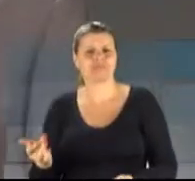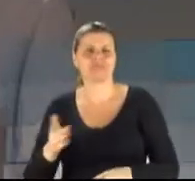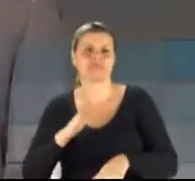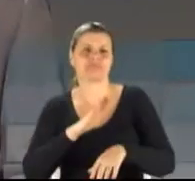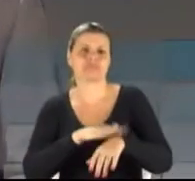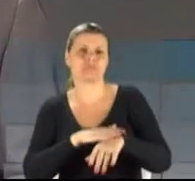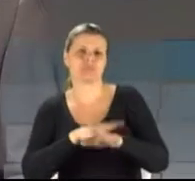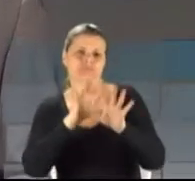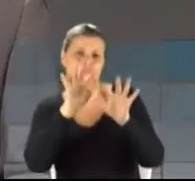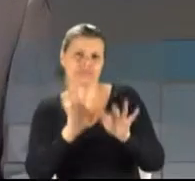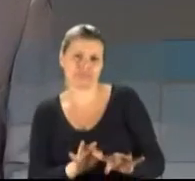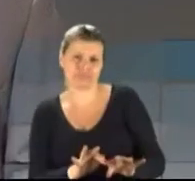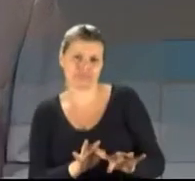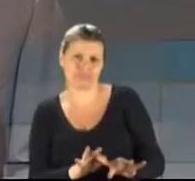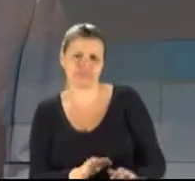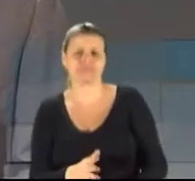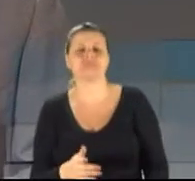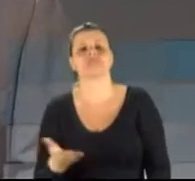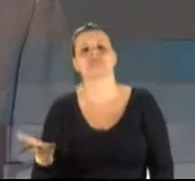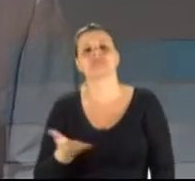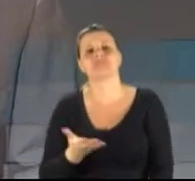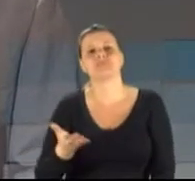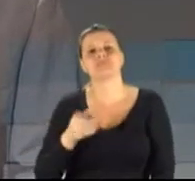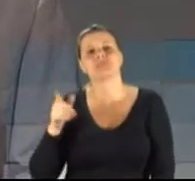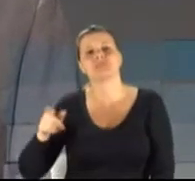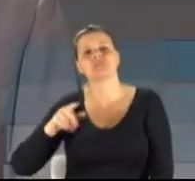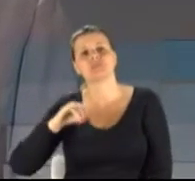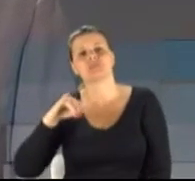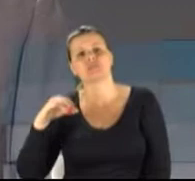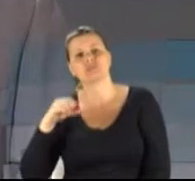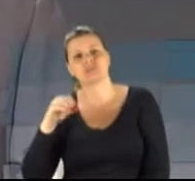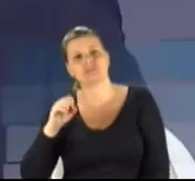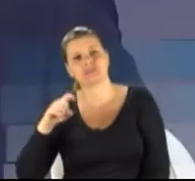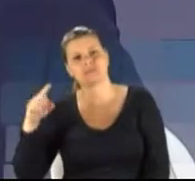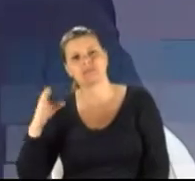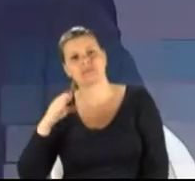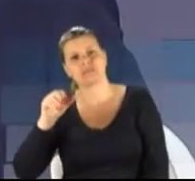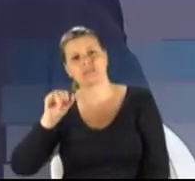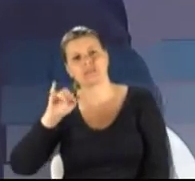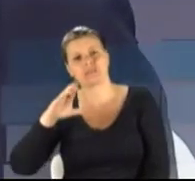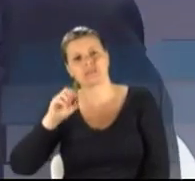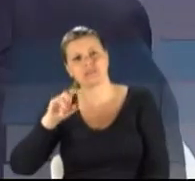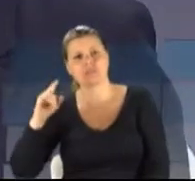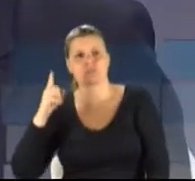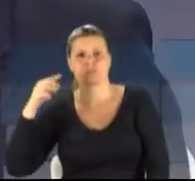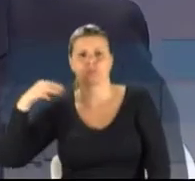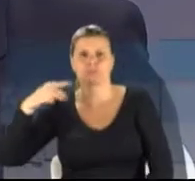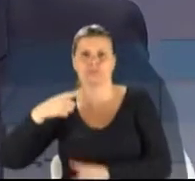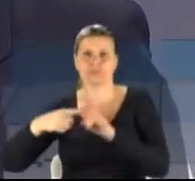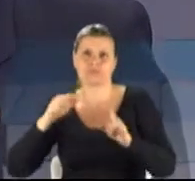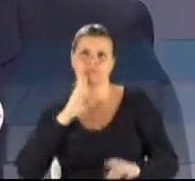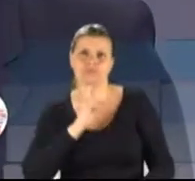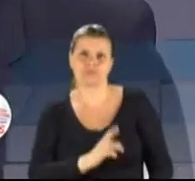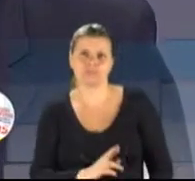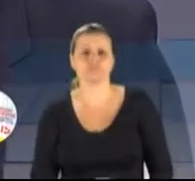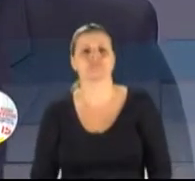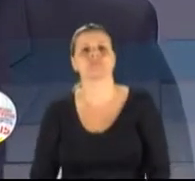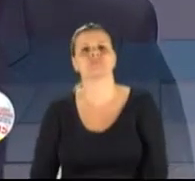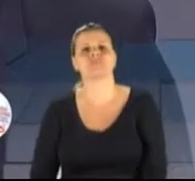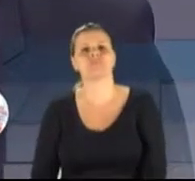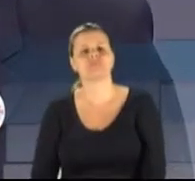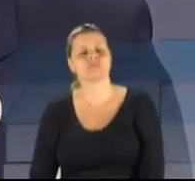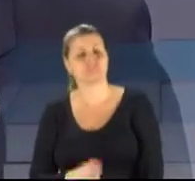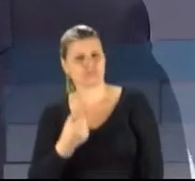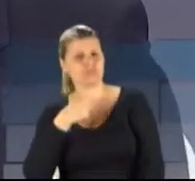o candidato José Paulo Cairoli e tem um minuto e meio para a resposta. Tenho dúvida, Nubi, que nós temos